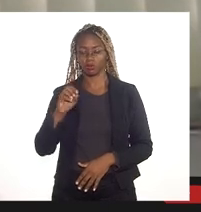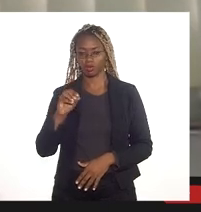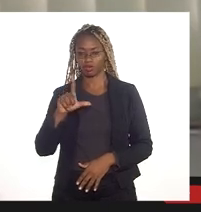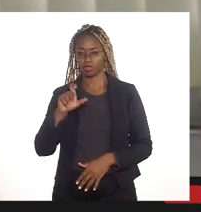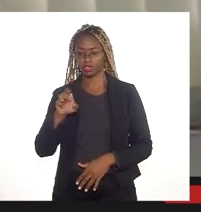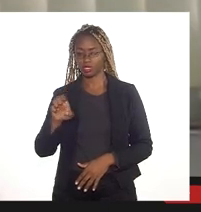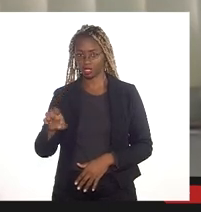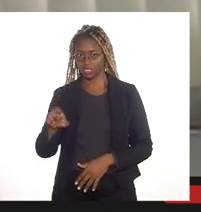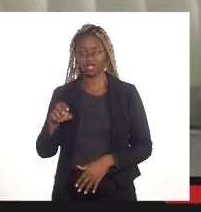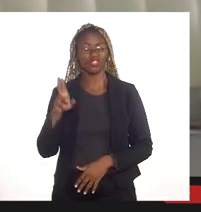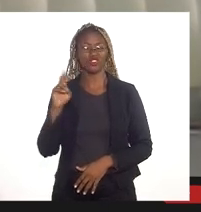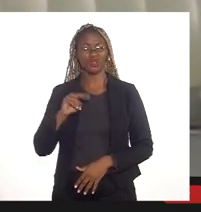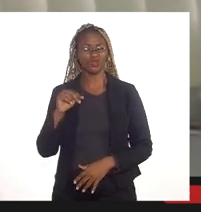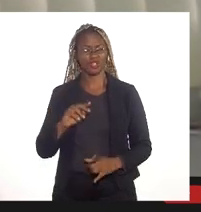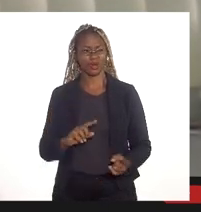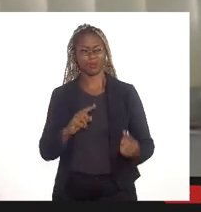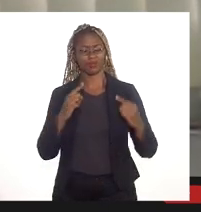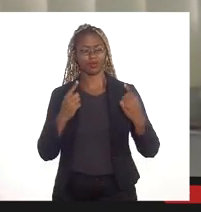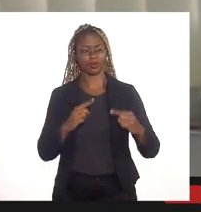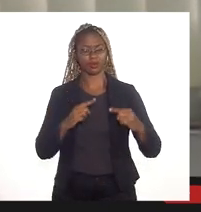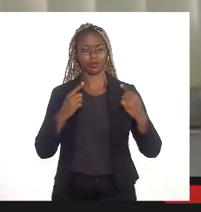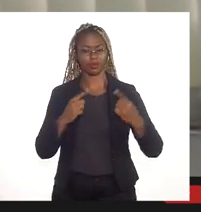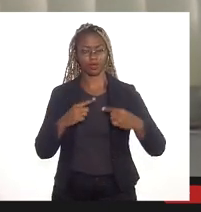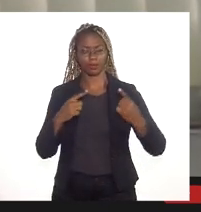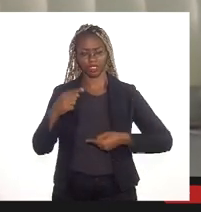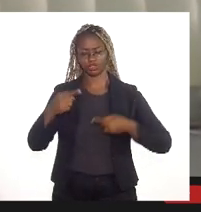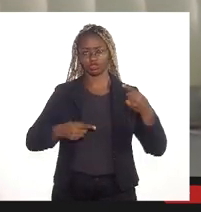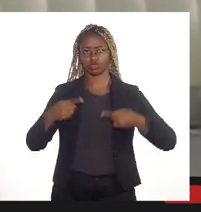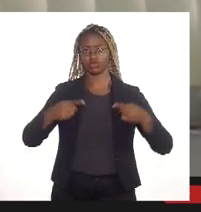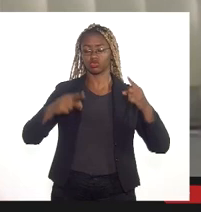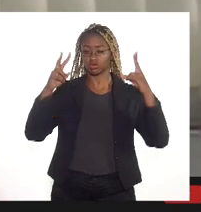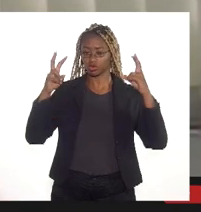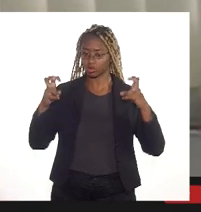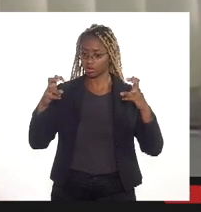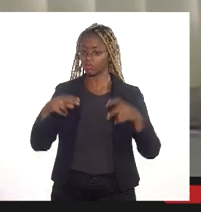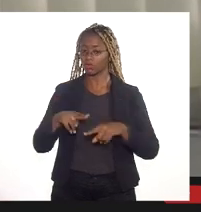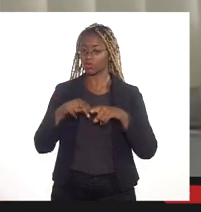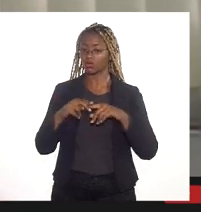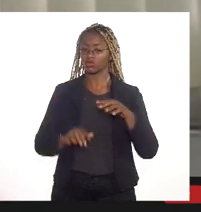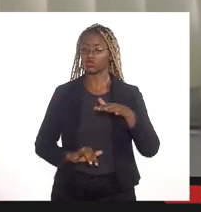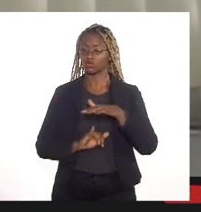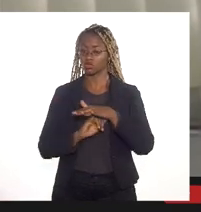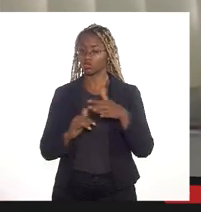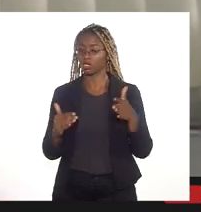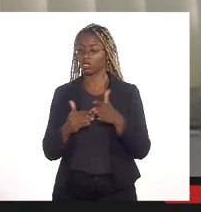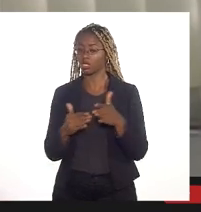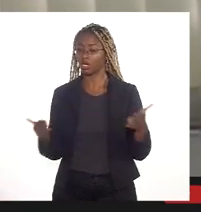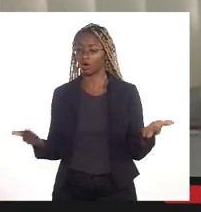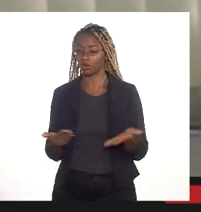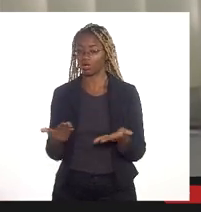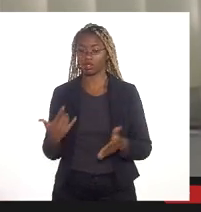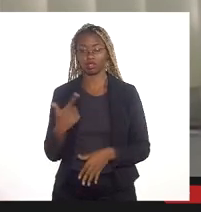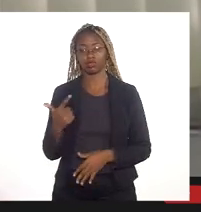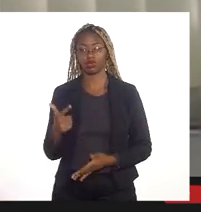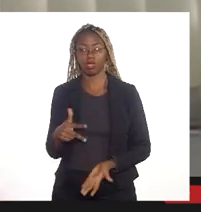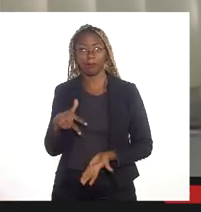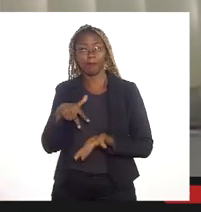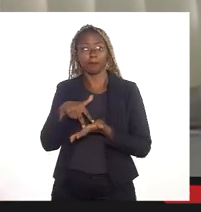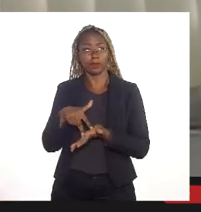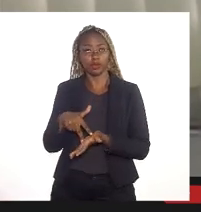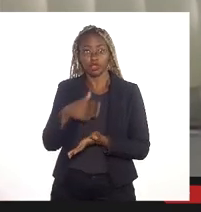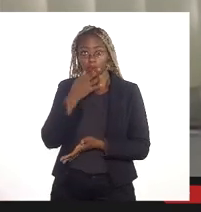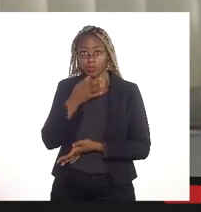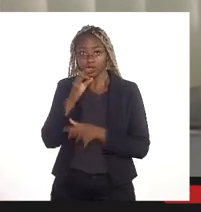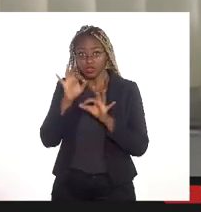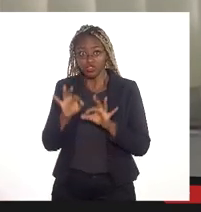discutir esse tema, motivo pelo qual o Instituto Rio Metrópole no presente momento não possui uma posição definida sobre o tema.